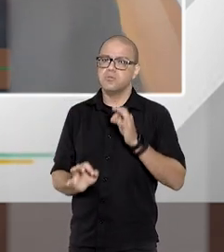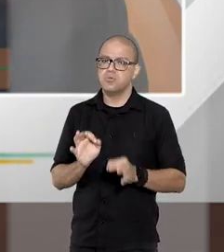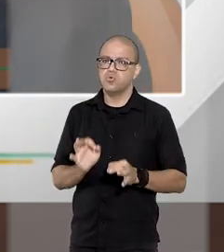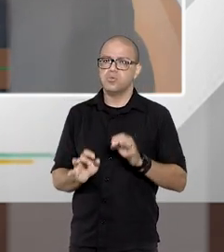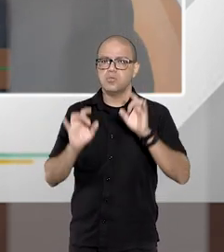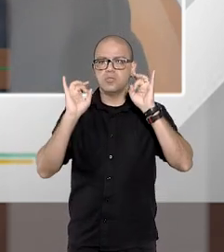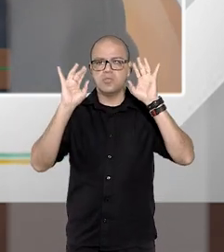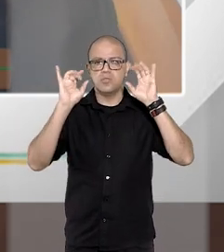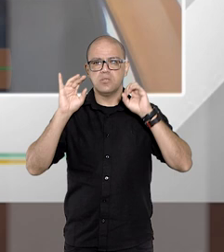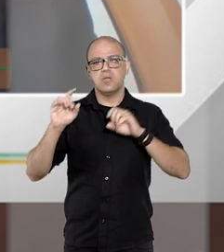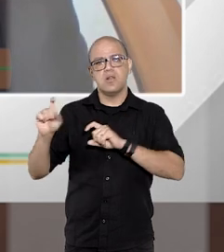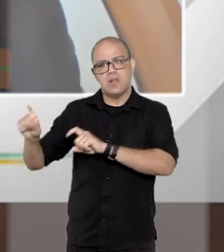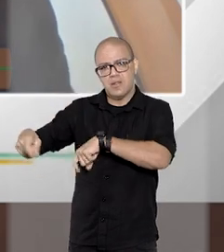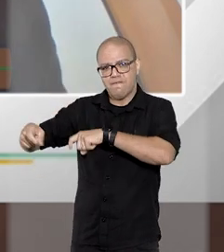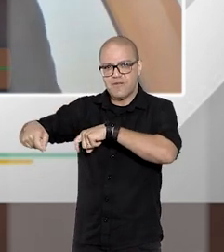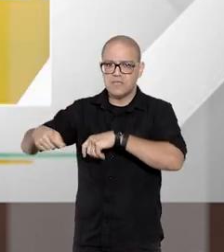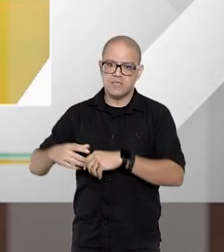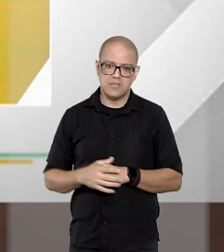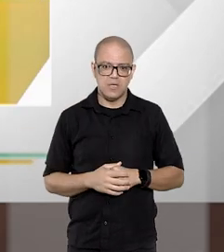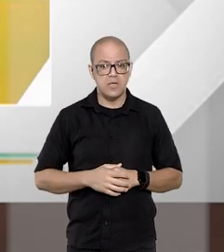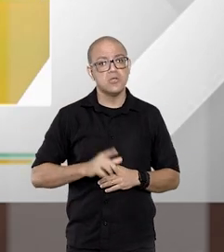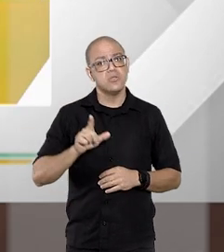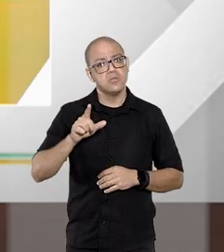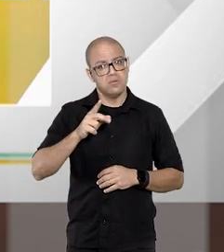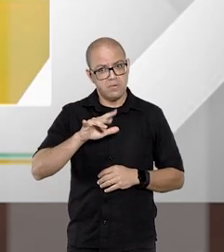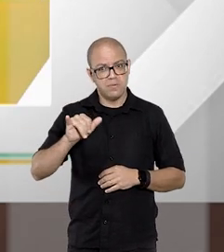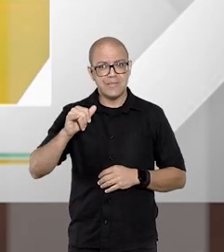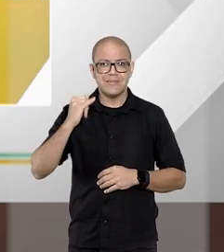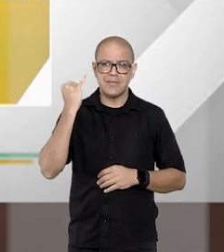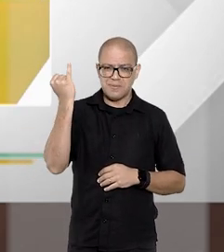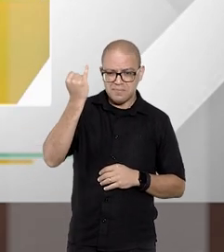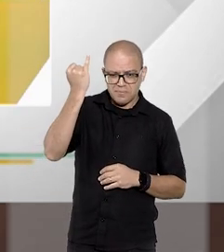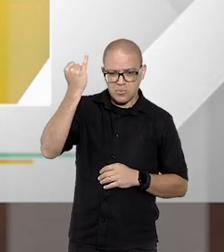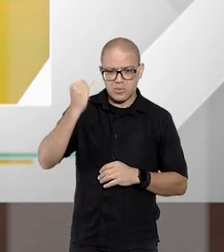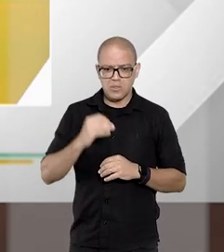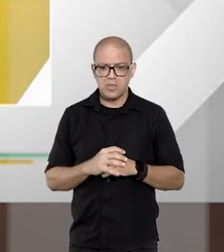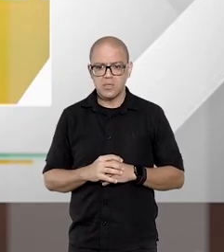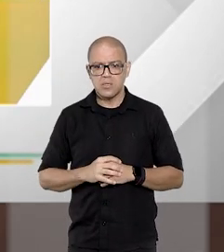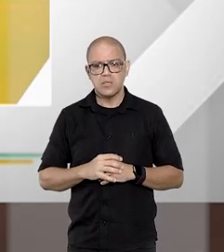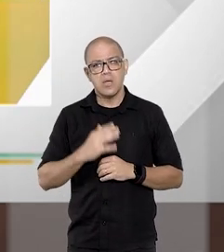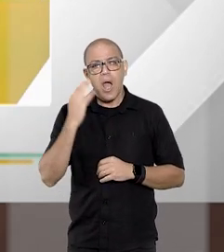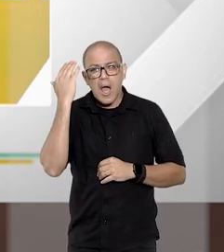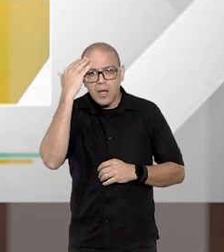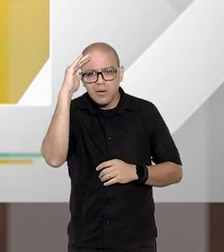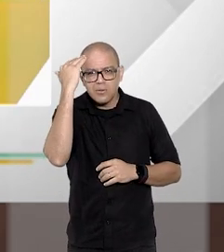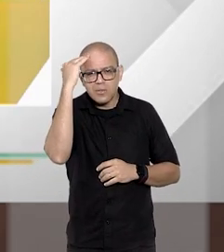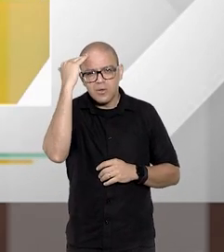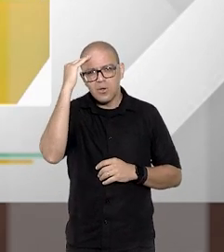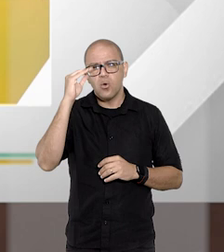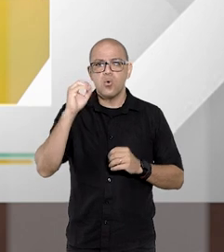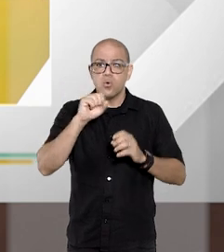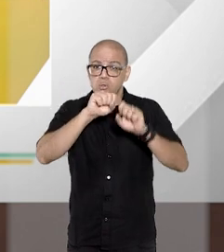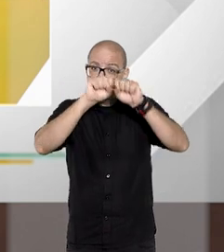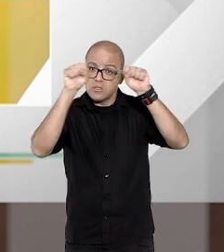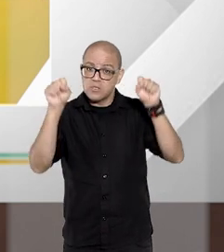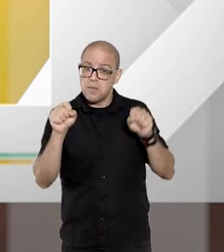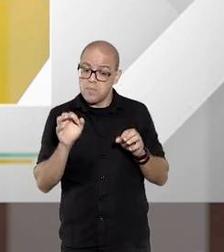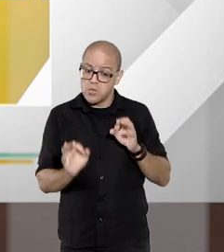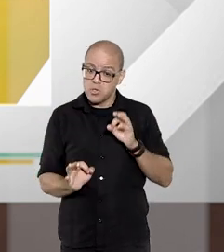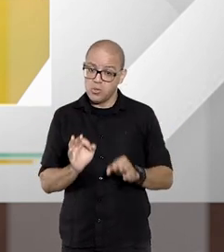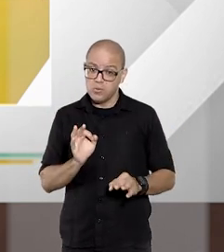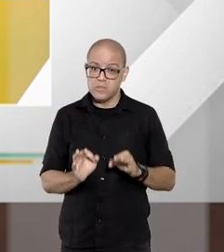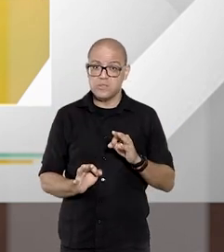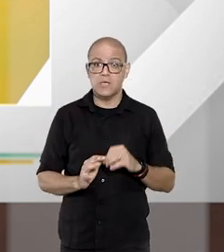julgamento dos juizados especiais da fazenda. Eu acho que isso vai ser importante, por resto, entender o sistema de